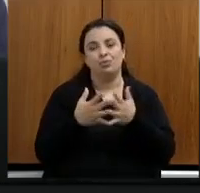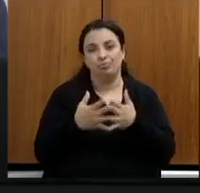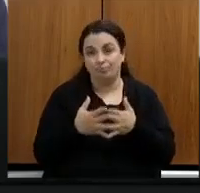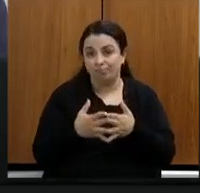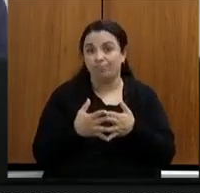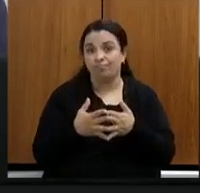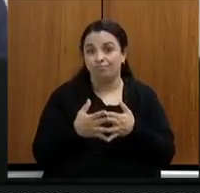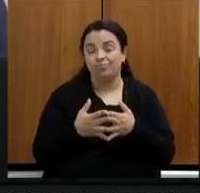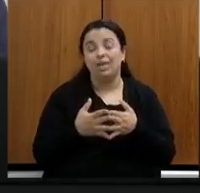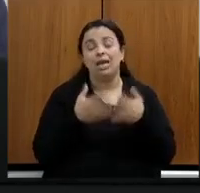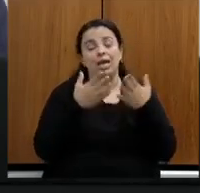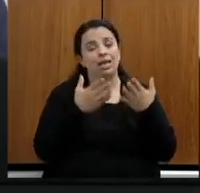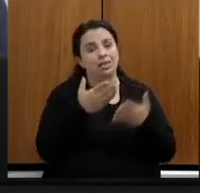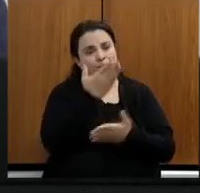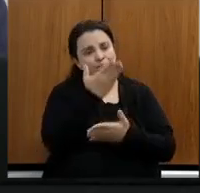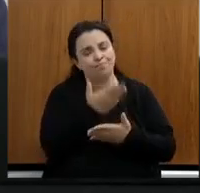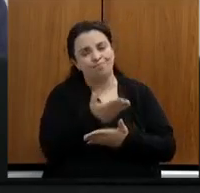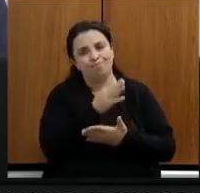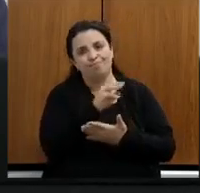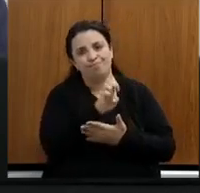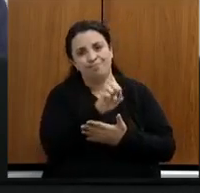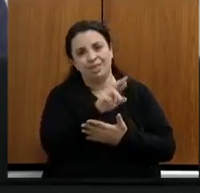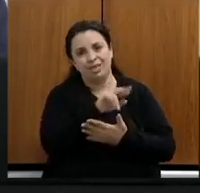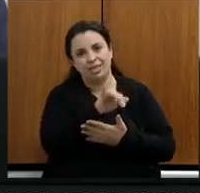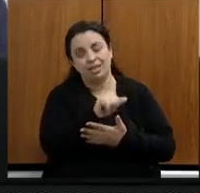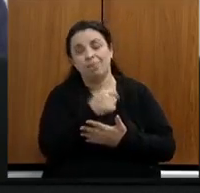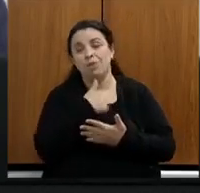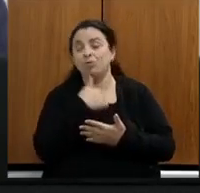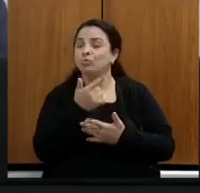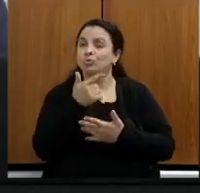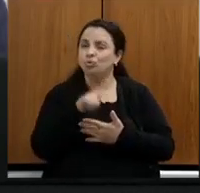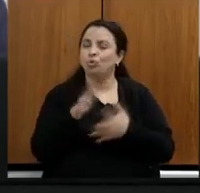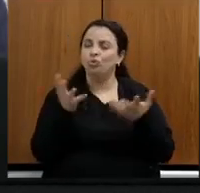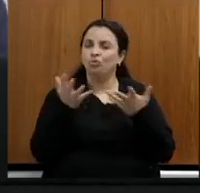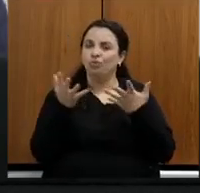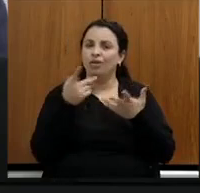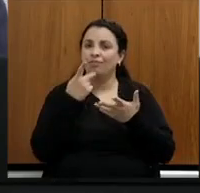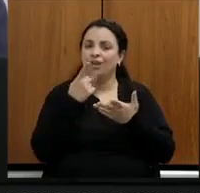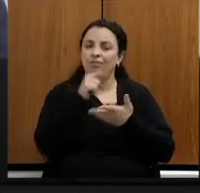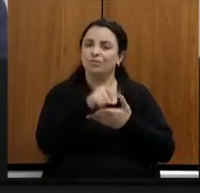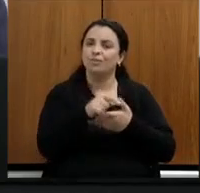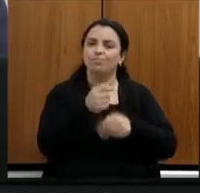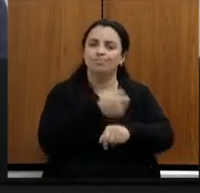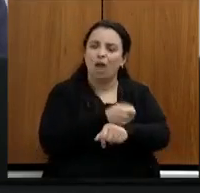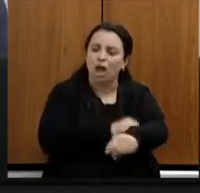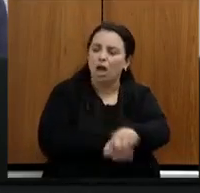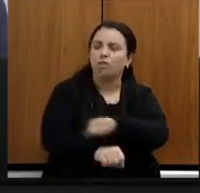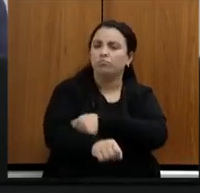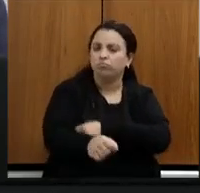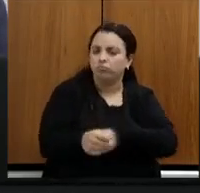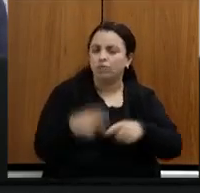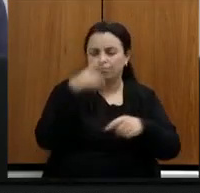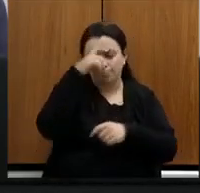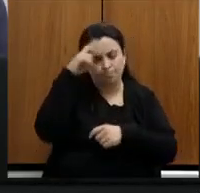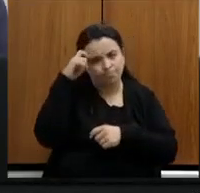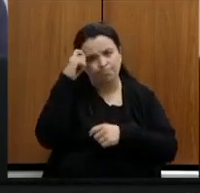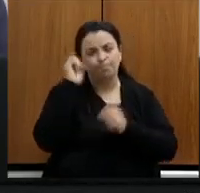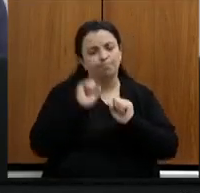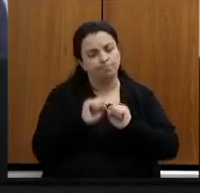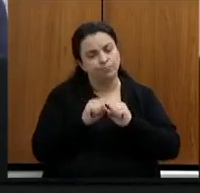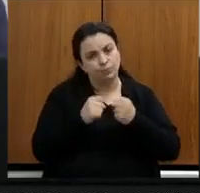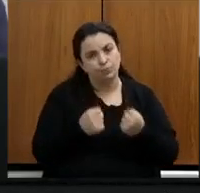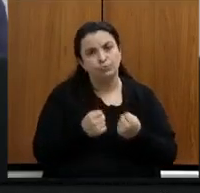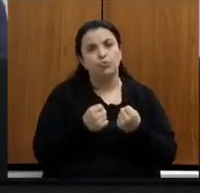eu mais uma vez quero deixar registrado o seu esforço em atender